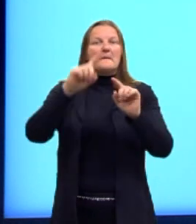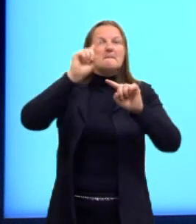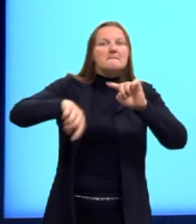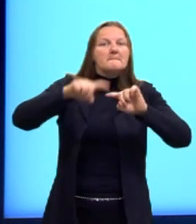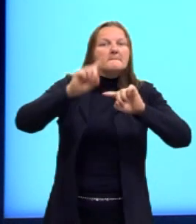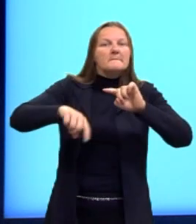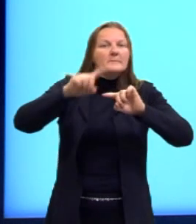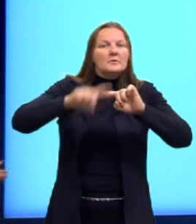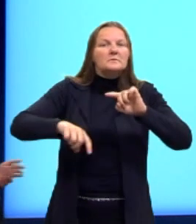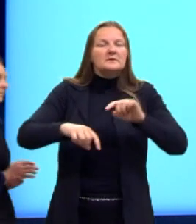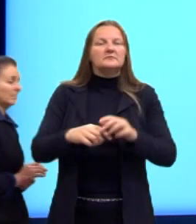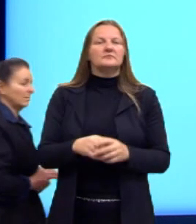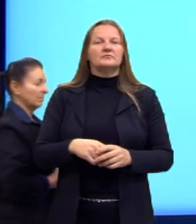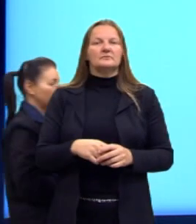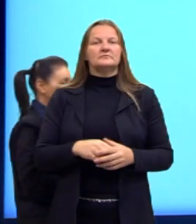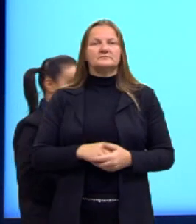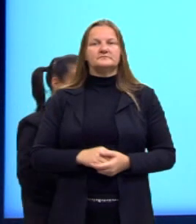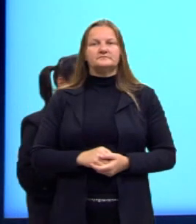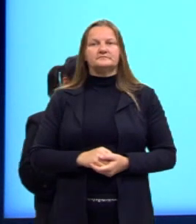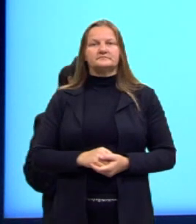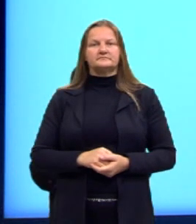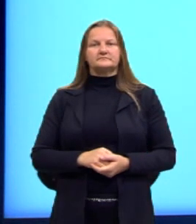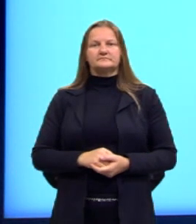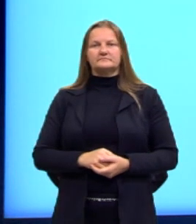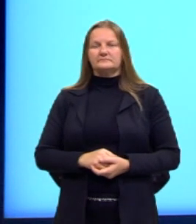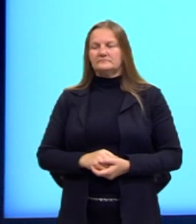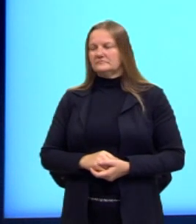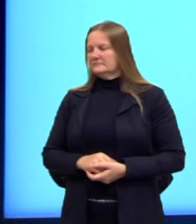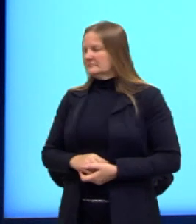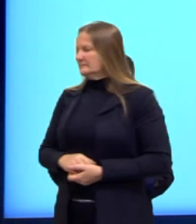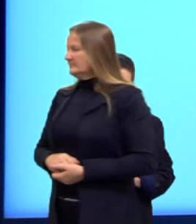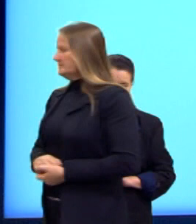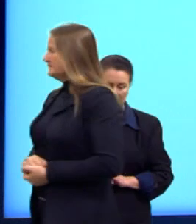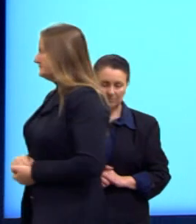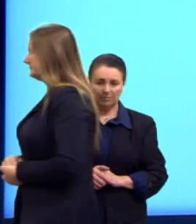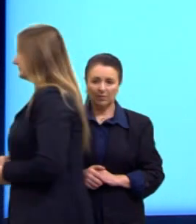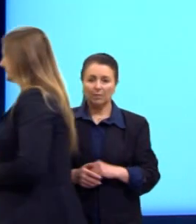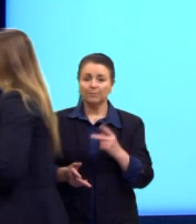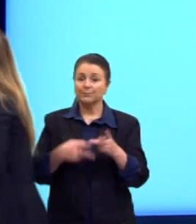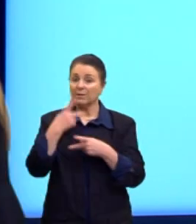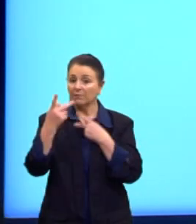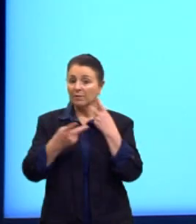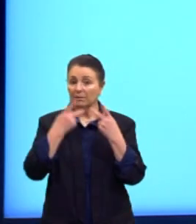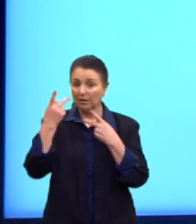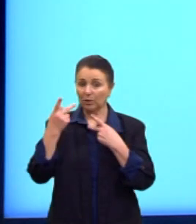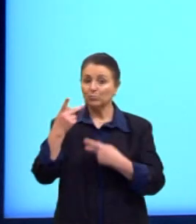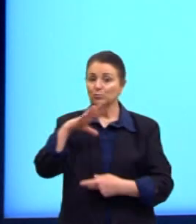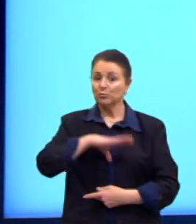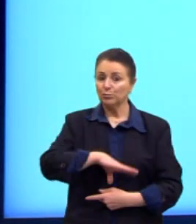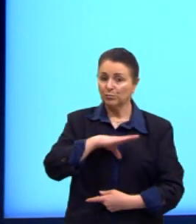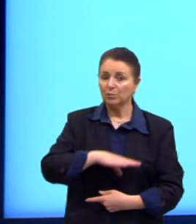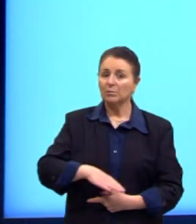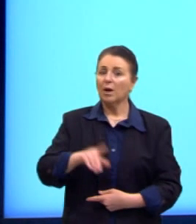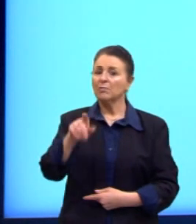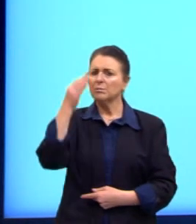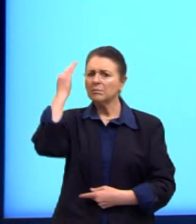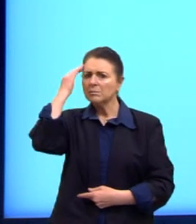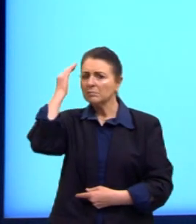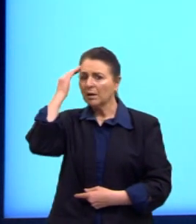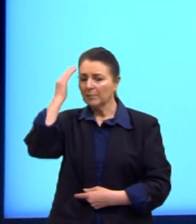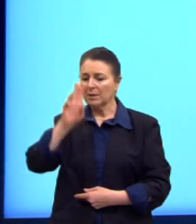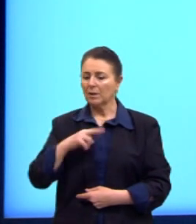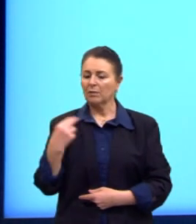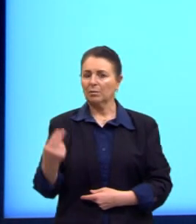tantas outras expressões. Então, que a gente, como falantes de língua portuguesa, que somos cientes da nossa